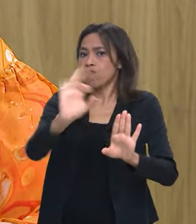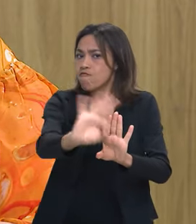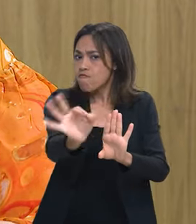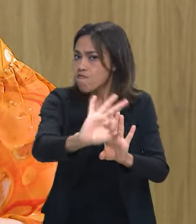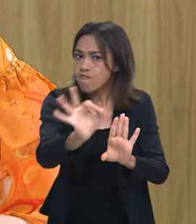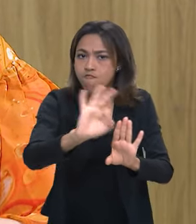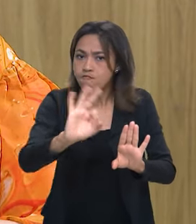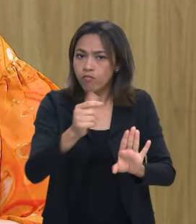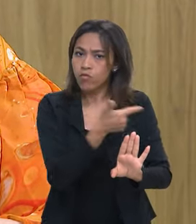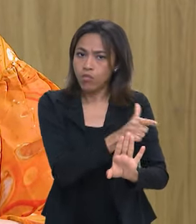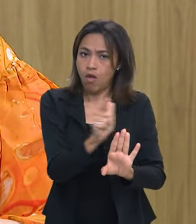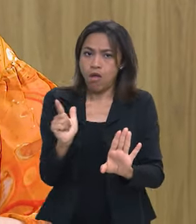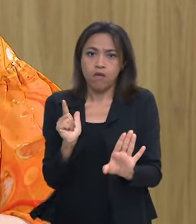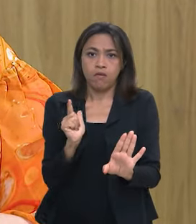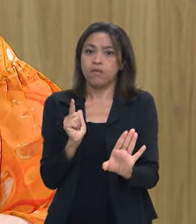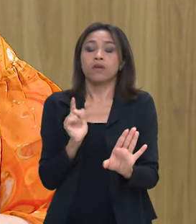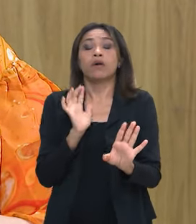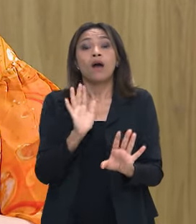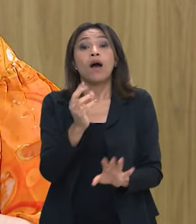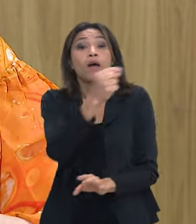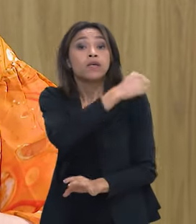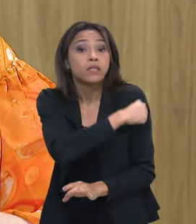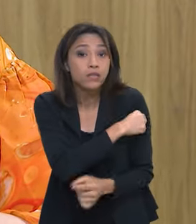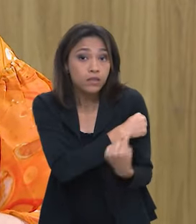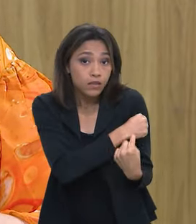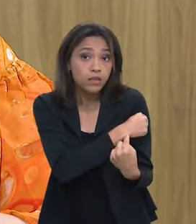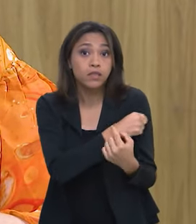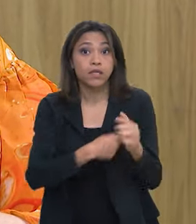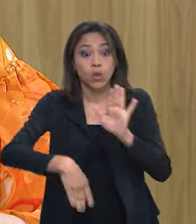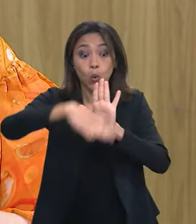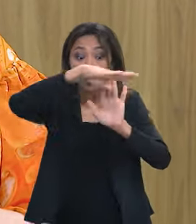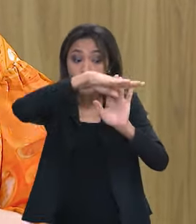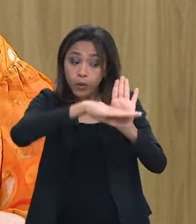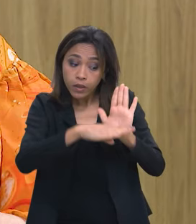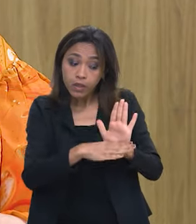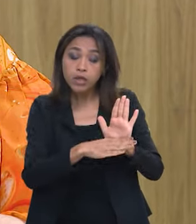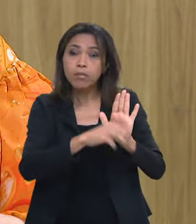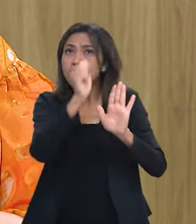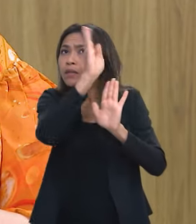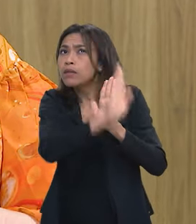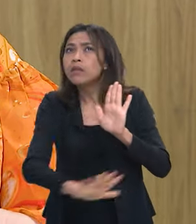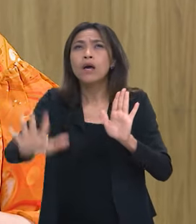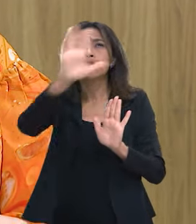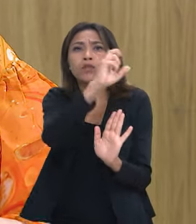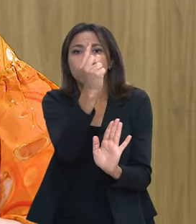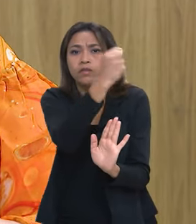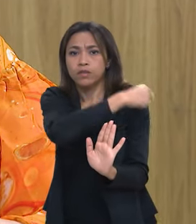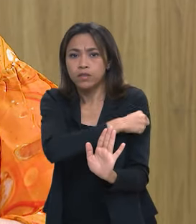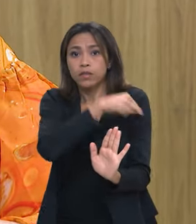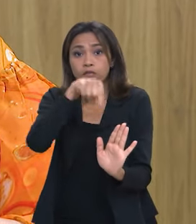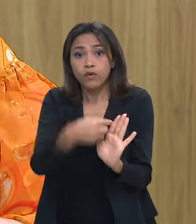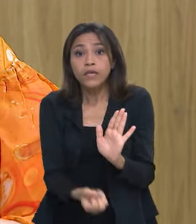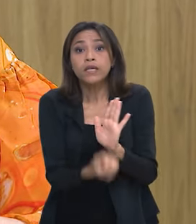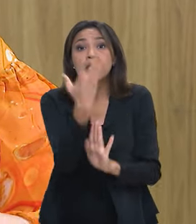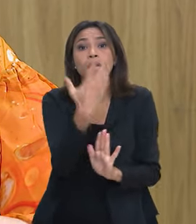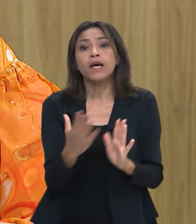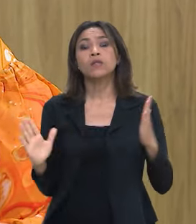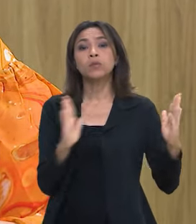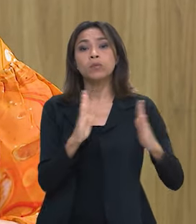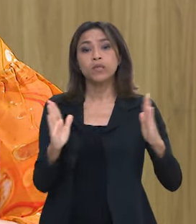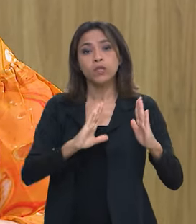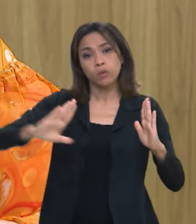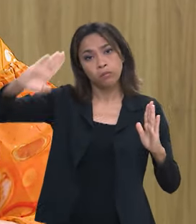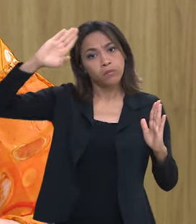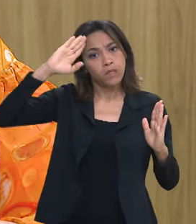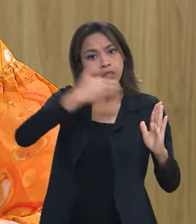se diz. A vacina, ela passou, o Programa Nacional de Imunizações foi inclusive instituído durante